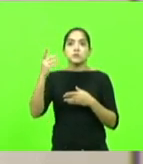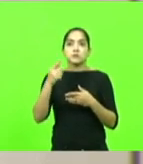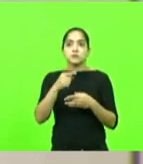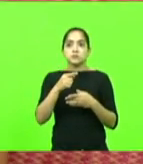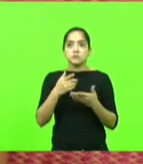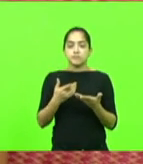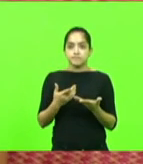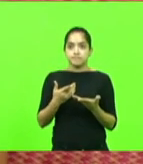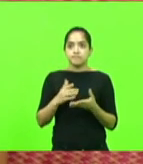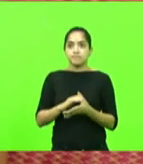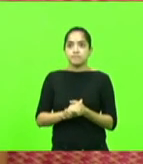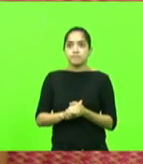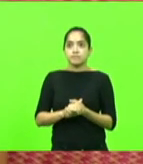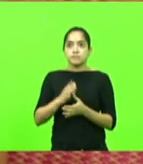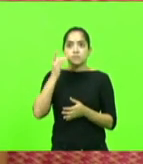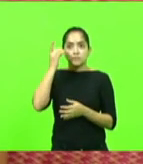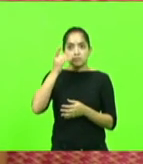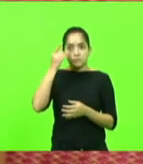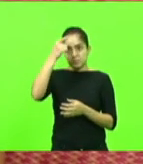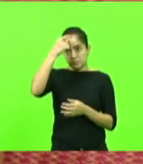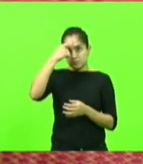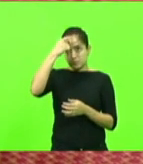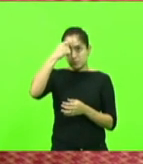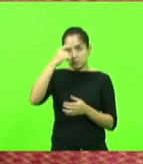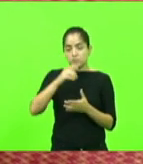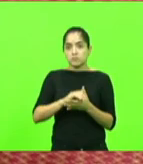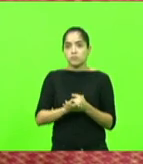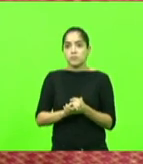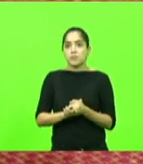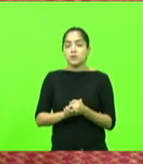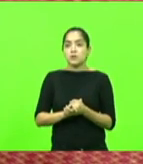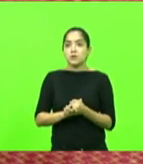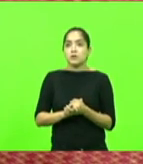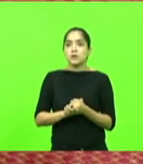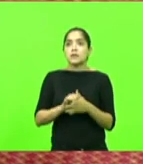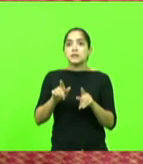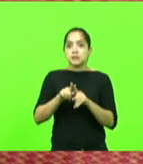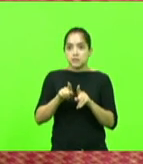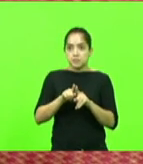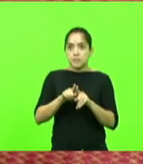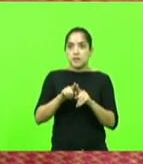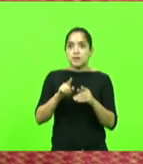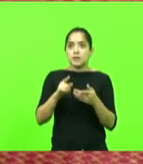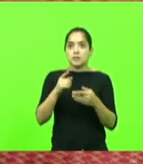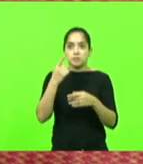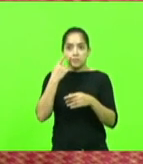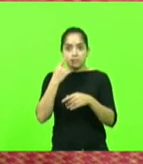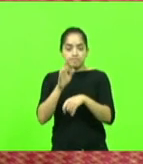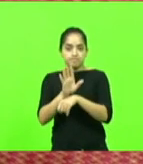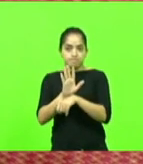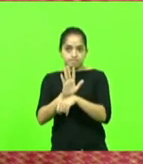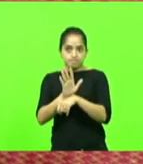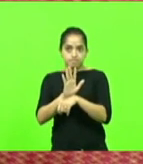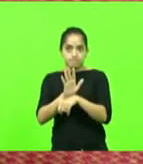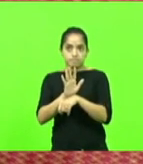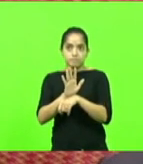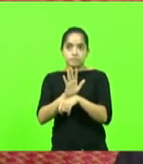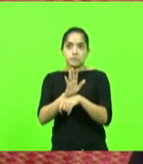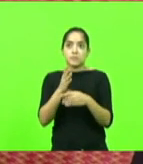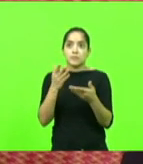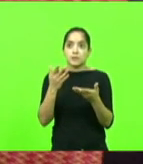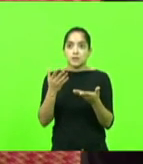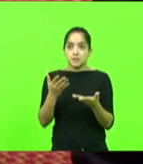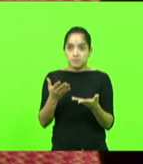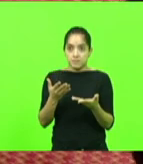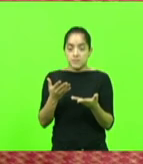Eu cheguei agora, eu inclusive também programei o vídeo lá do prefeito, mas eu inclusive